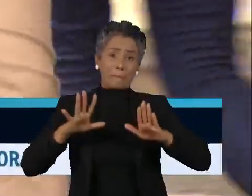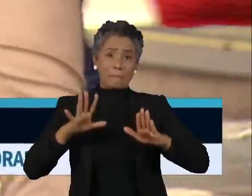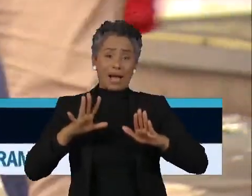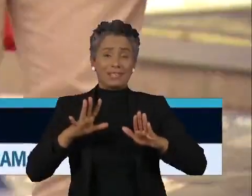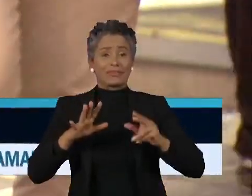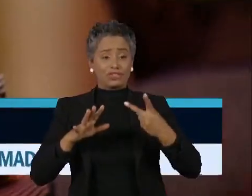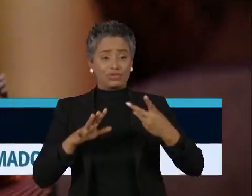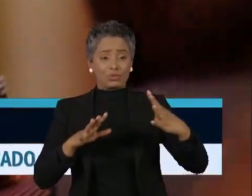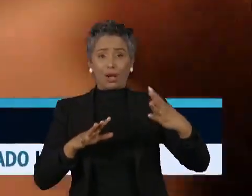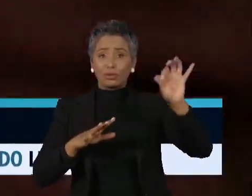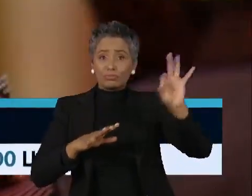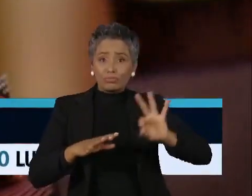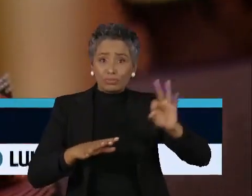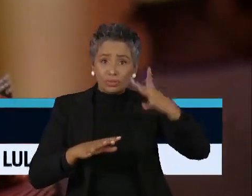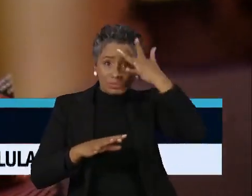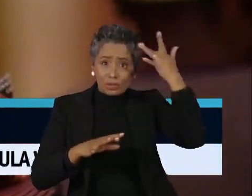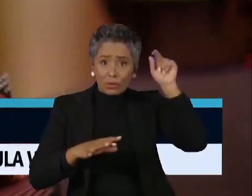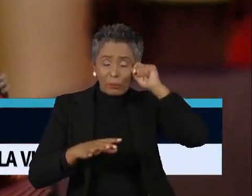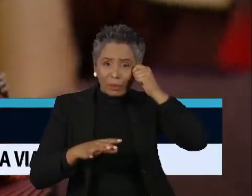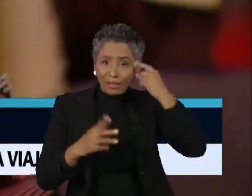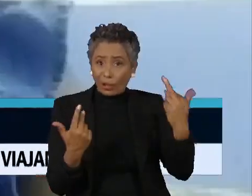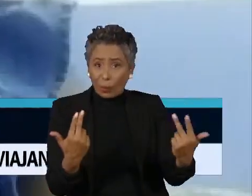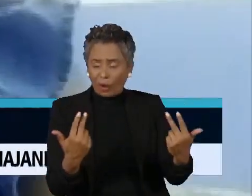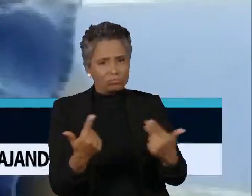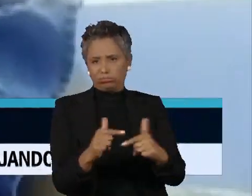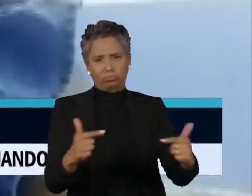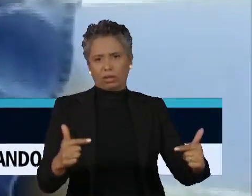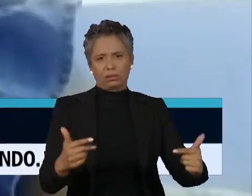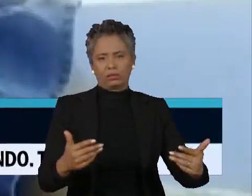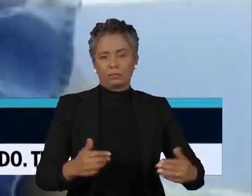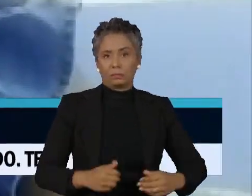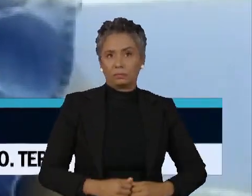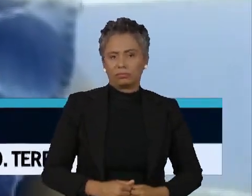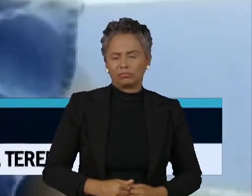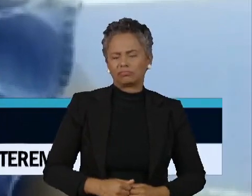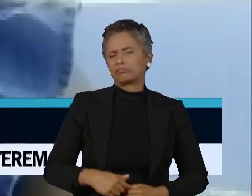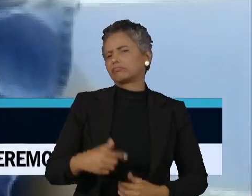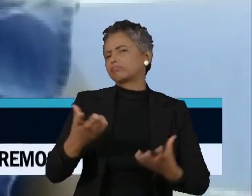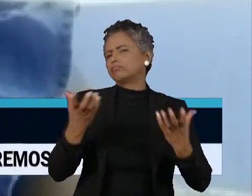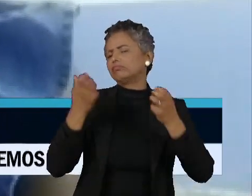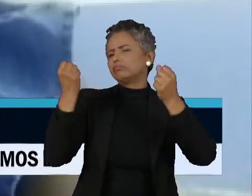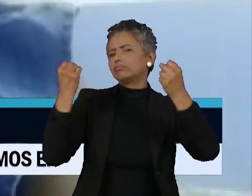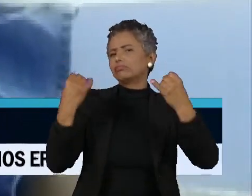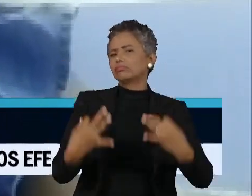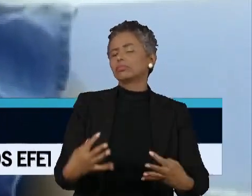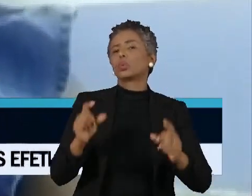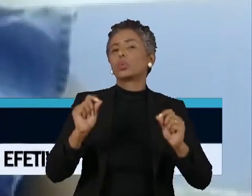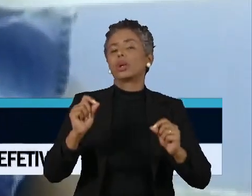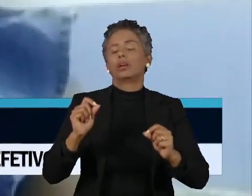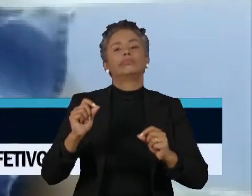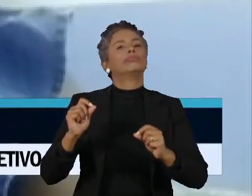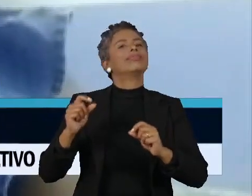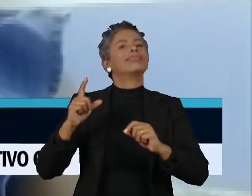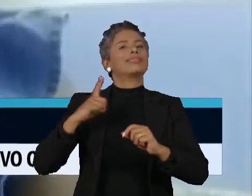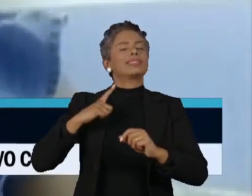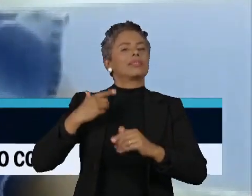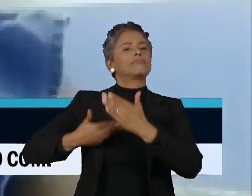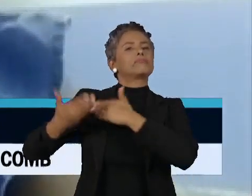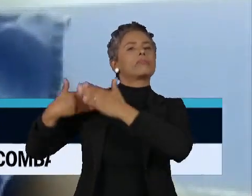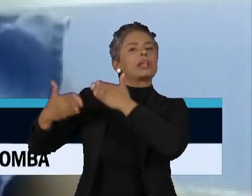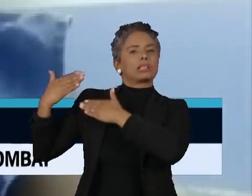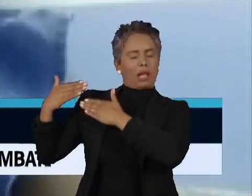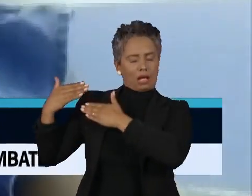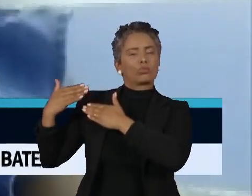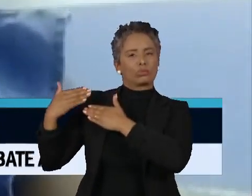% dos negros têm a mesma condição. A gente está falando de uma geração, duas gerações anteriores à minha. É a